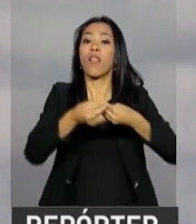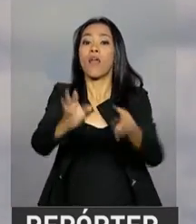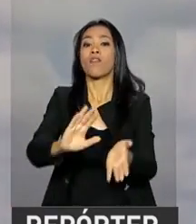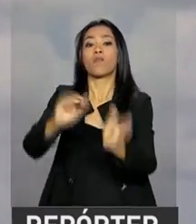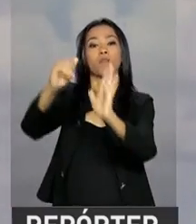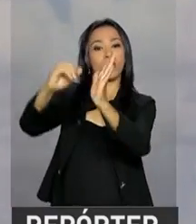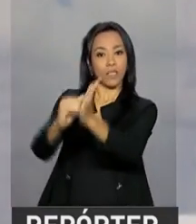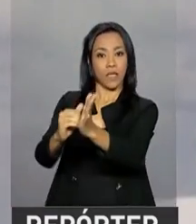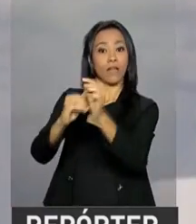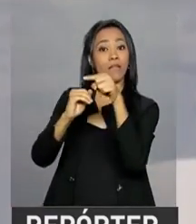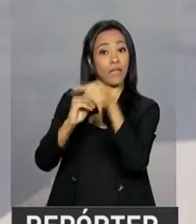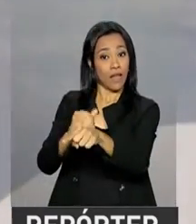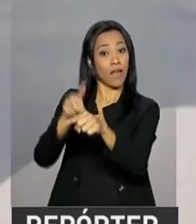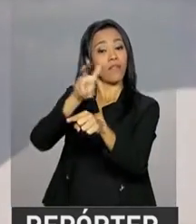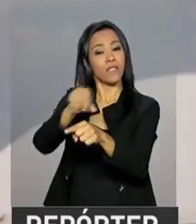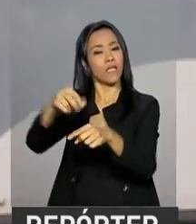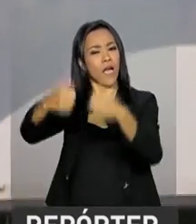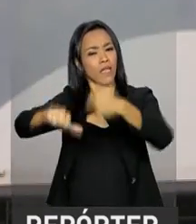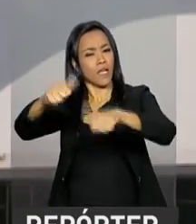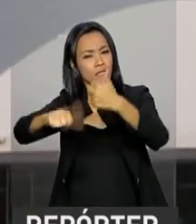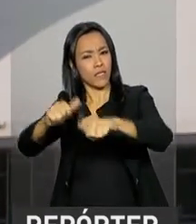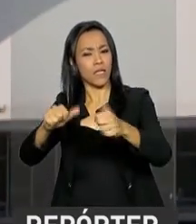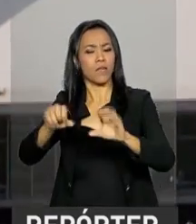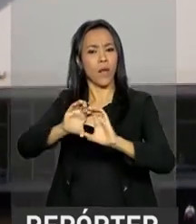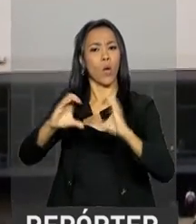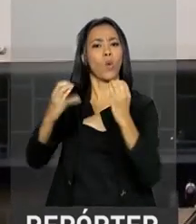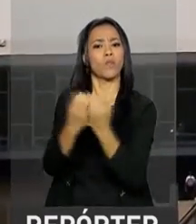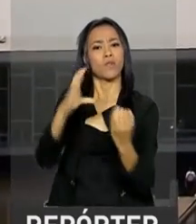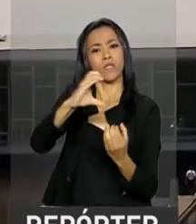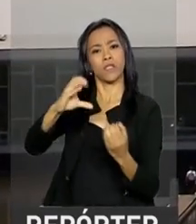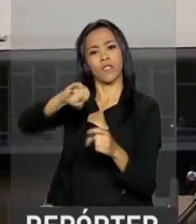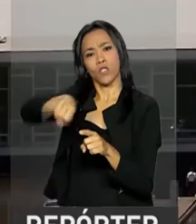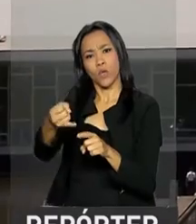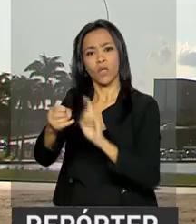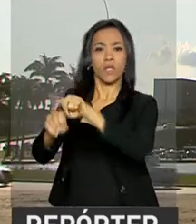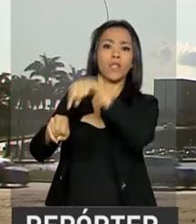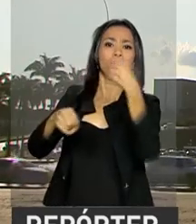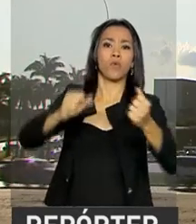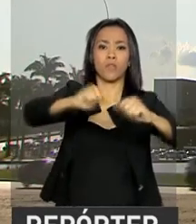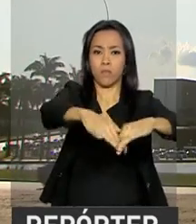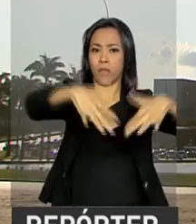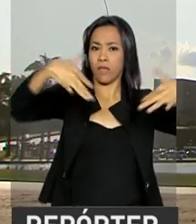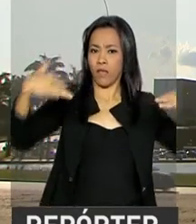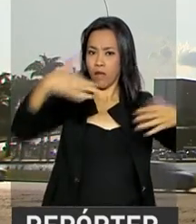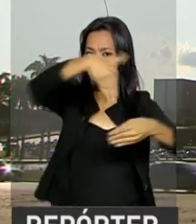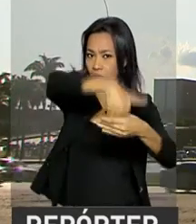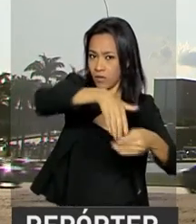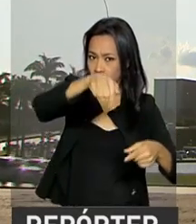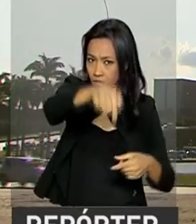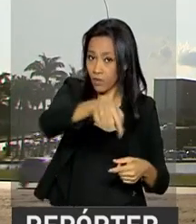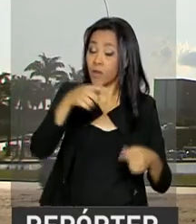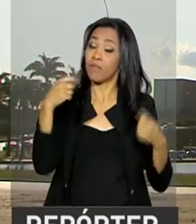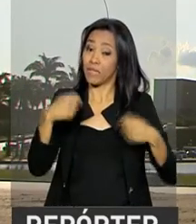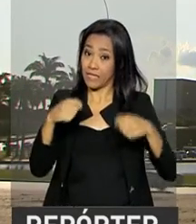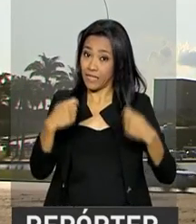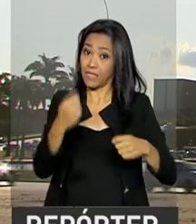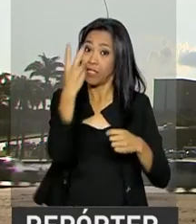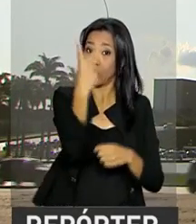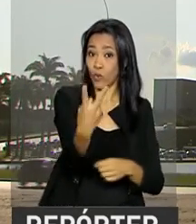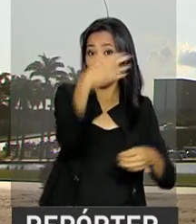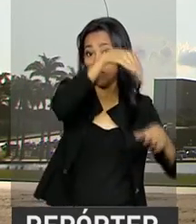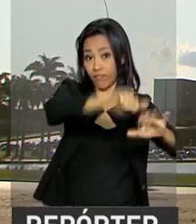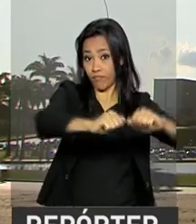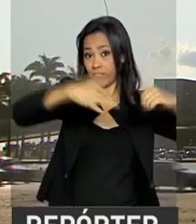analisada pela Comissão de Constituição e Justiça, e depois pelo plenário. A proposta também precisa ser apreciada em dois